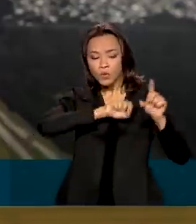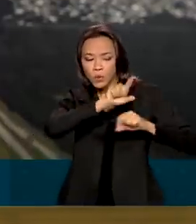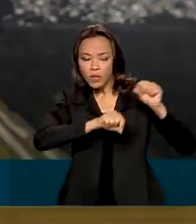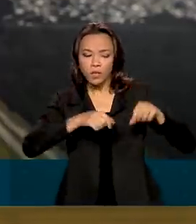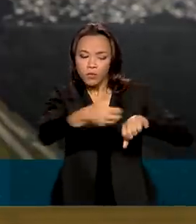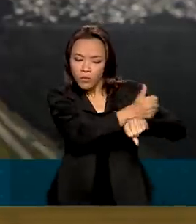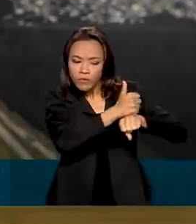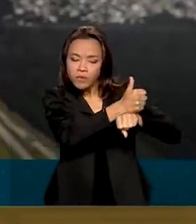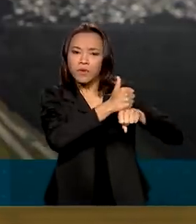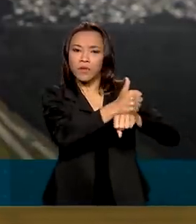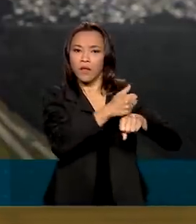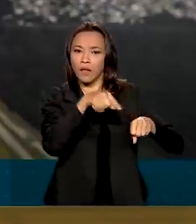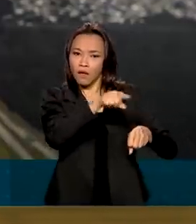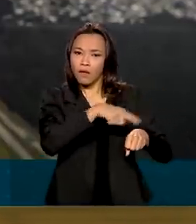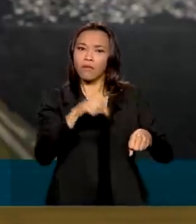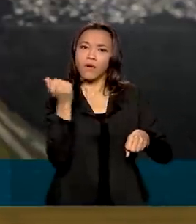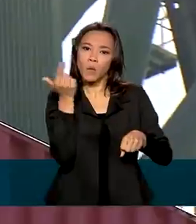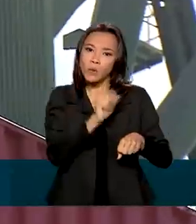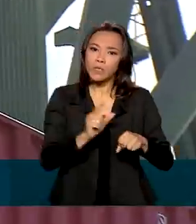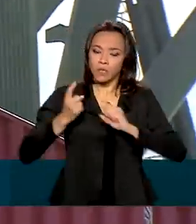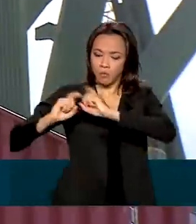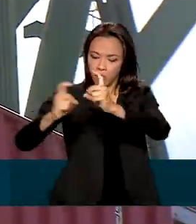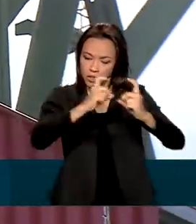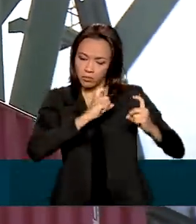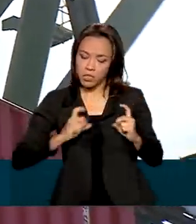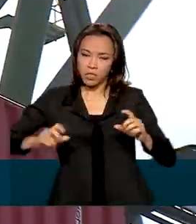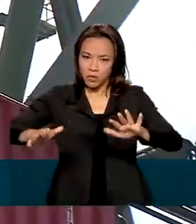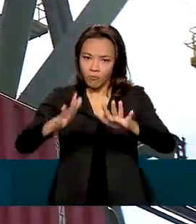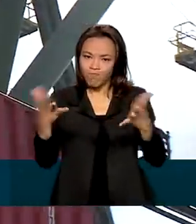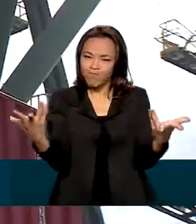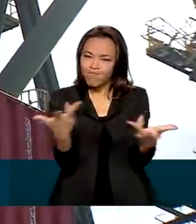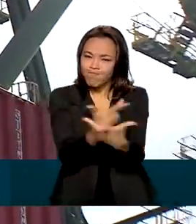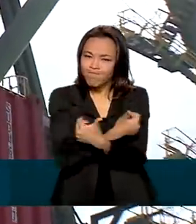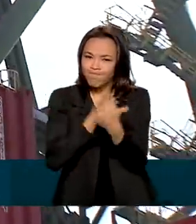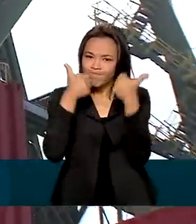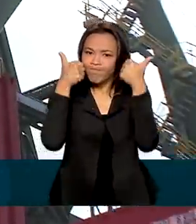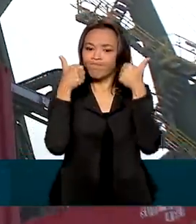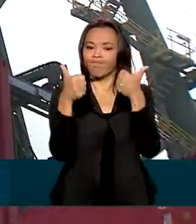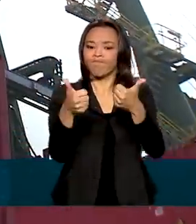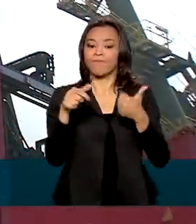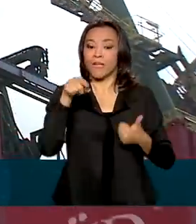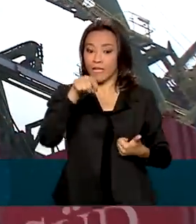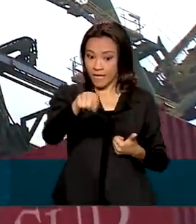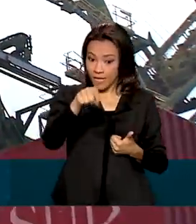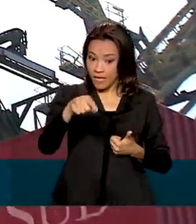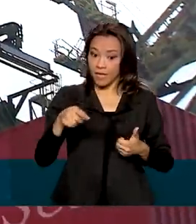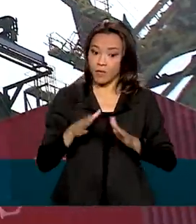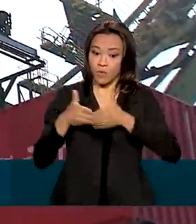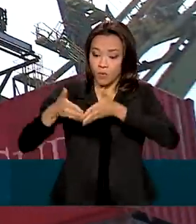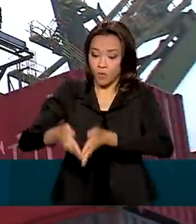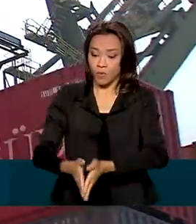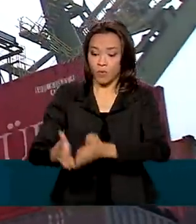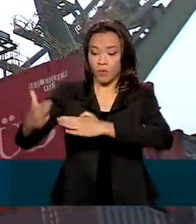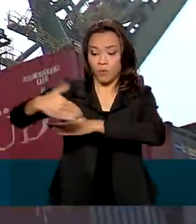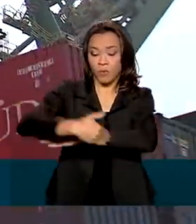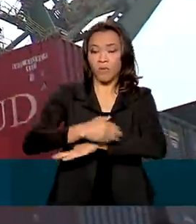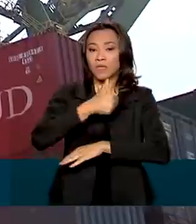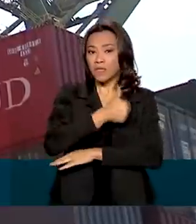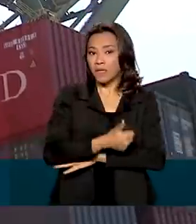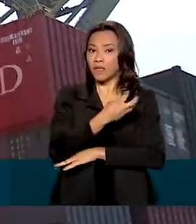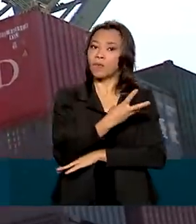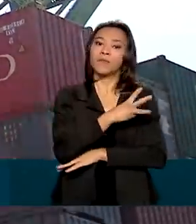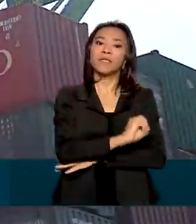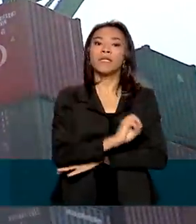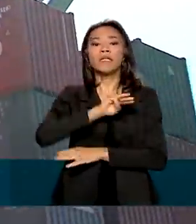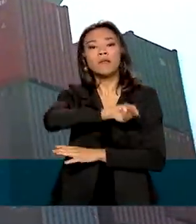nós pudemos estabelecer uma gestão eficiente que trouxe o porto de um patamar de 130 milhões de toneladas